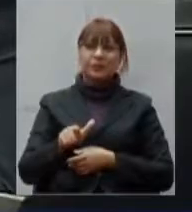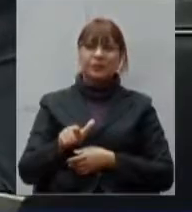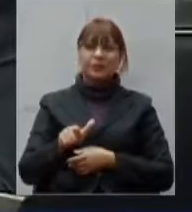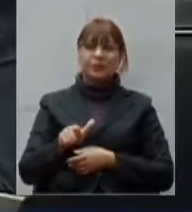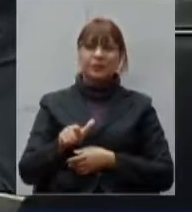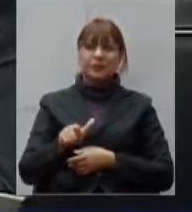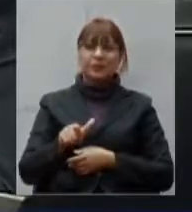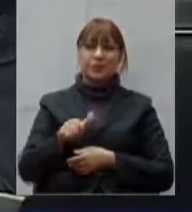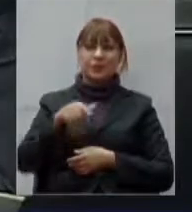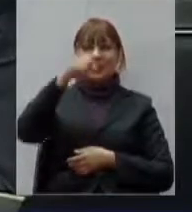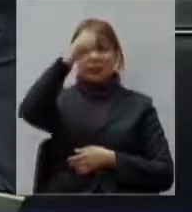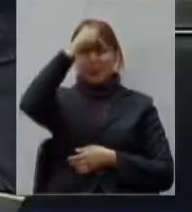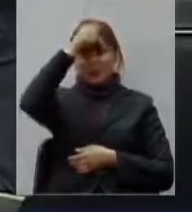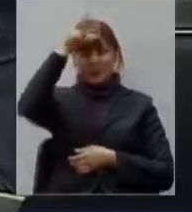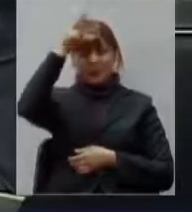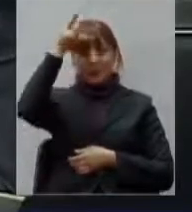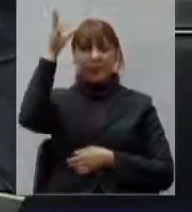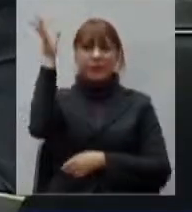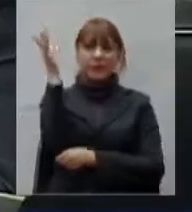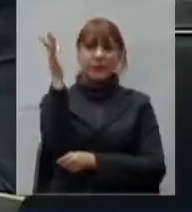Ipatinga